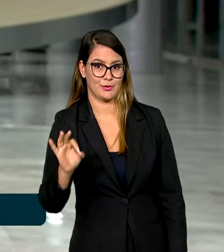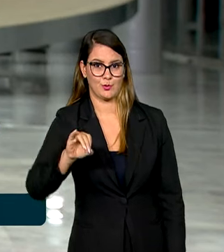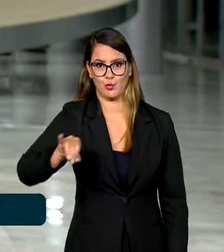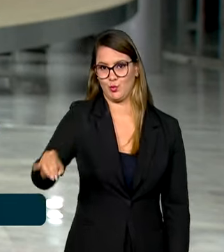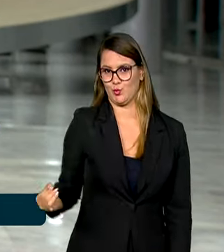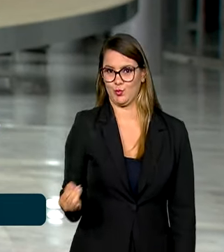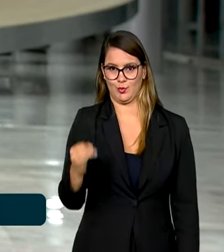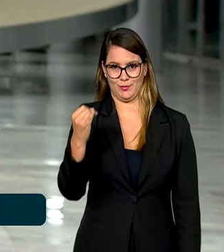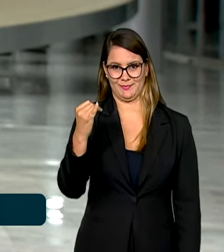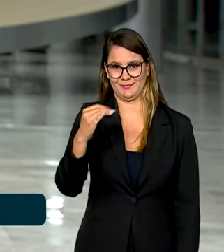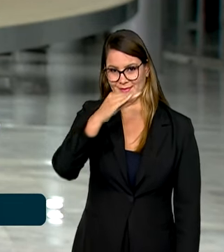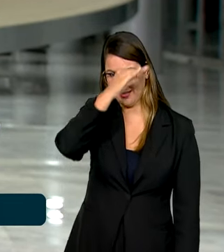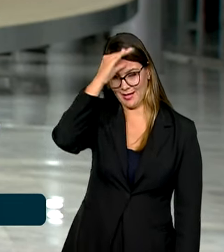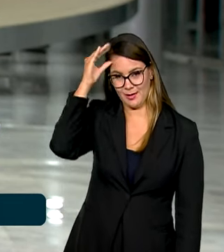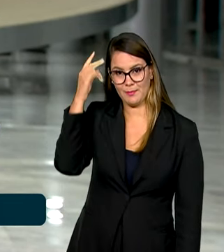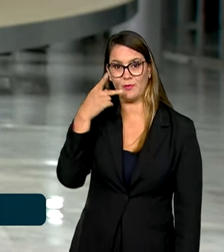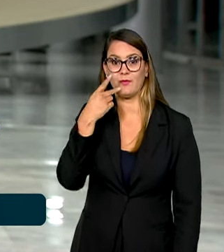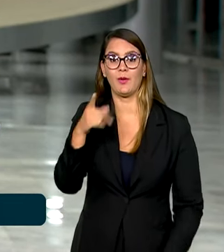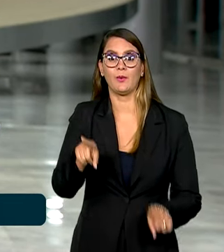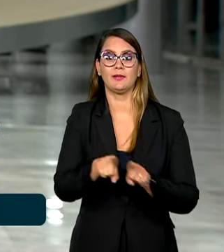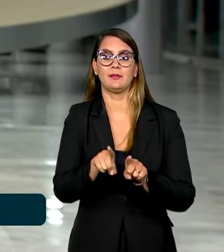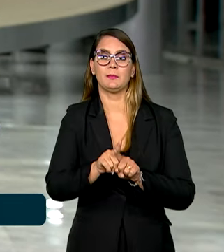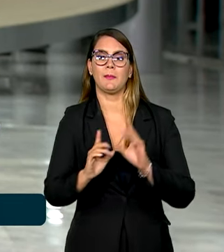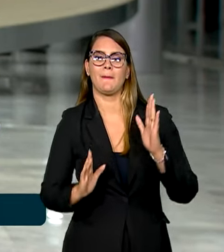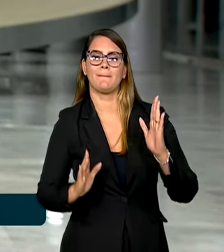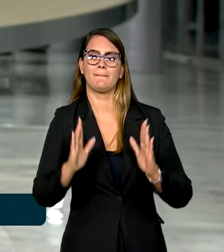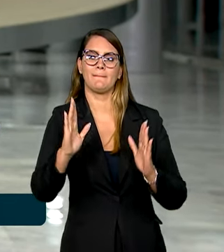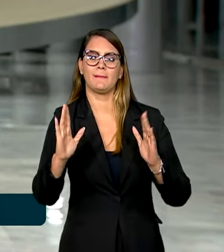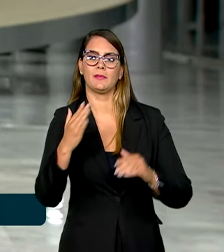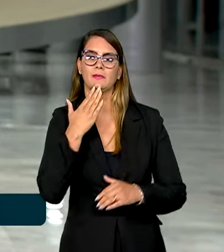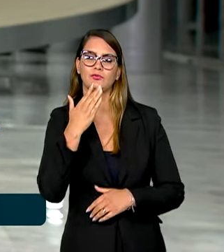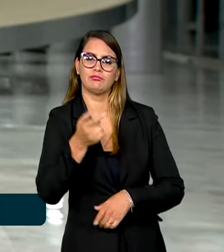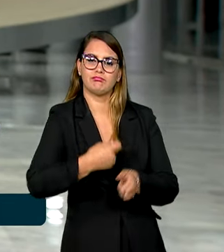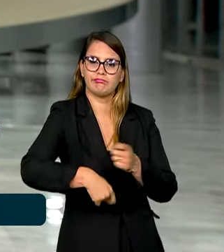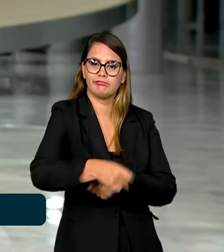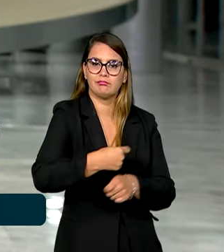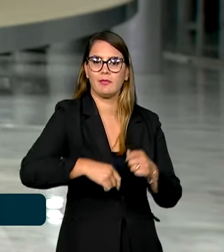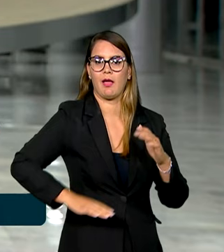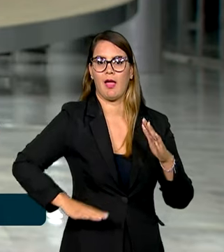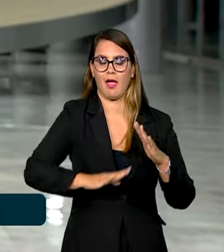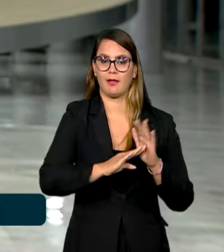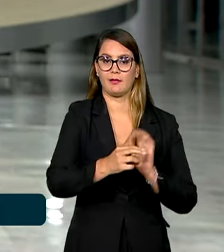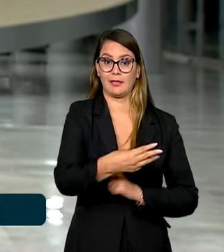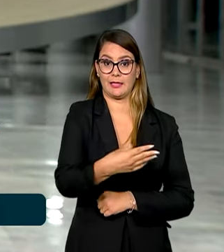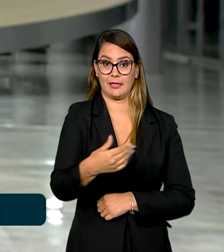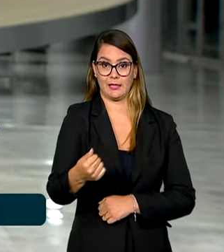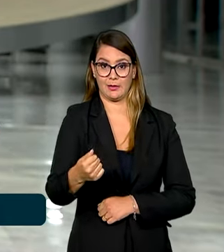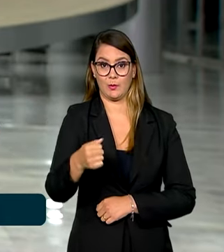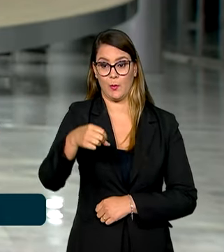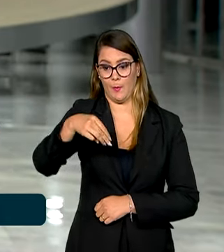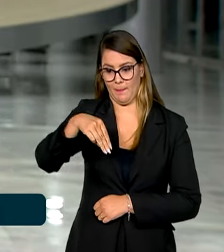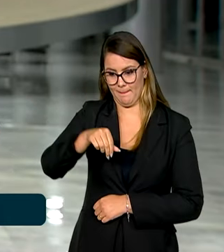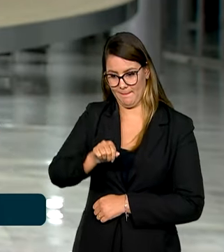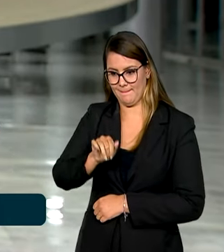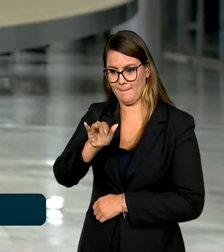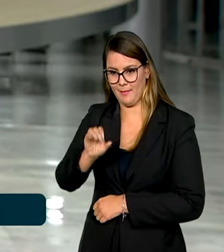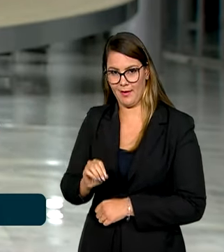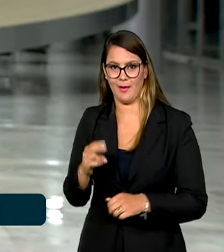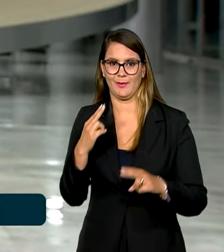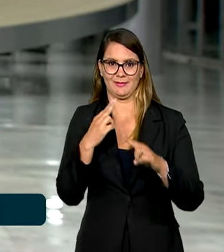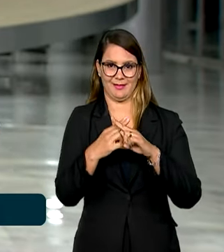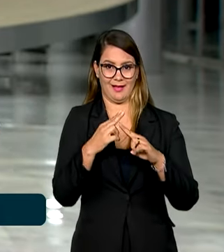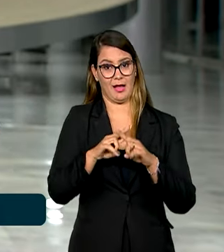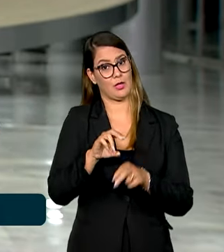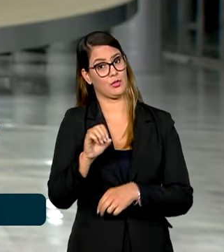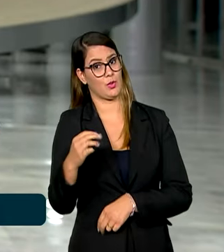Camilo Santana também lembrou do prazo para solicitar a renegociação, que vai até 31 de maio através da Caixa Econômica Federal